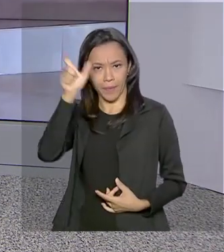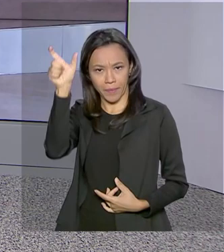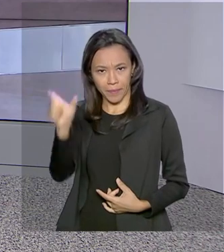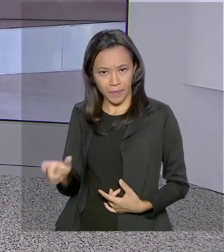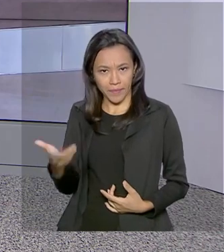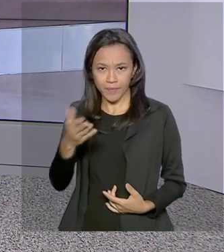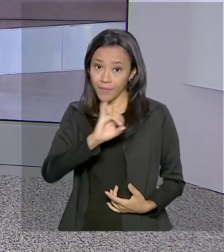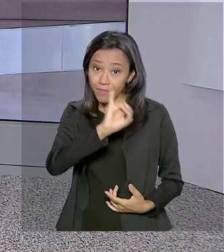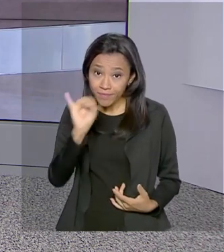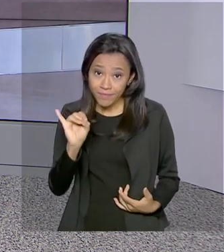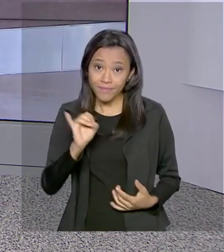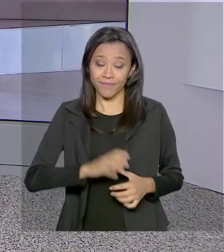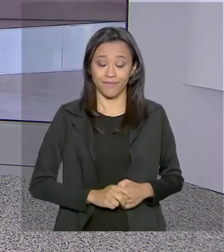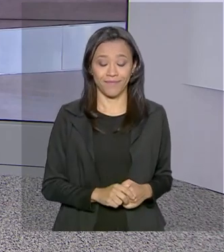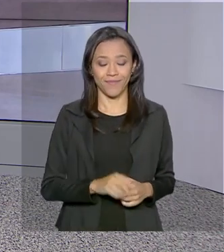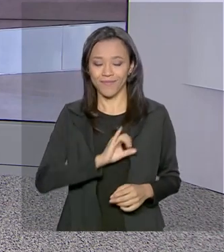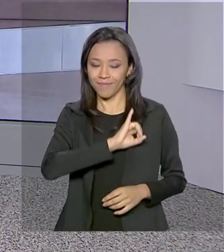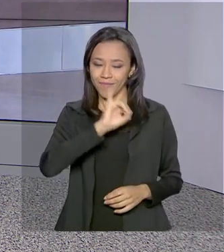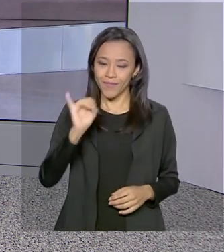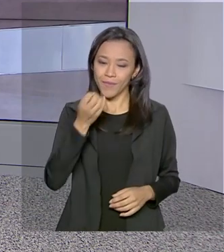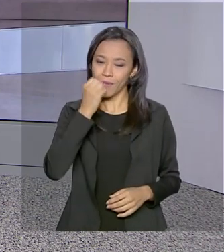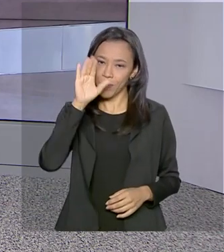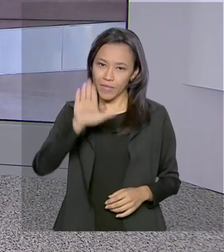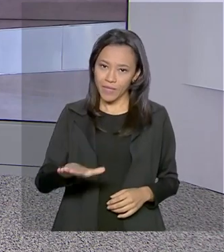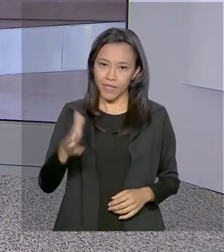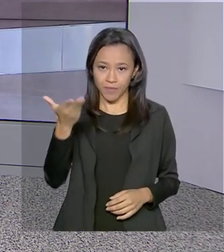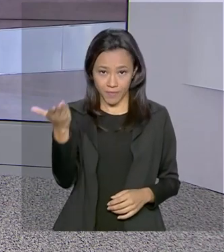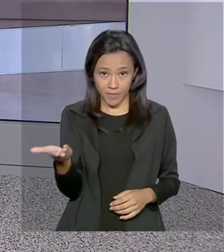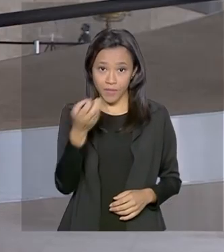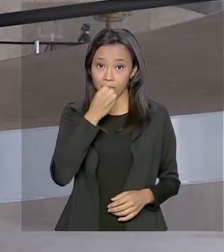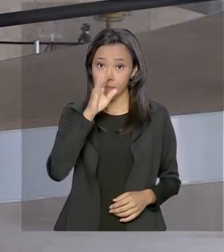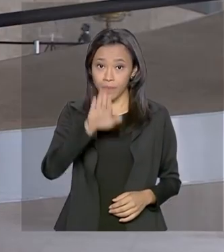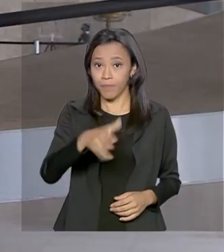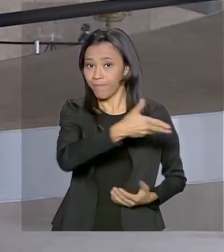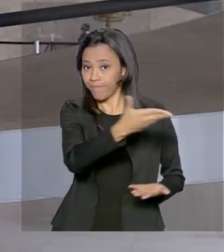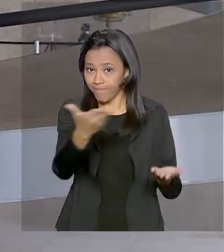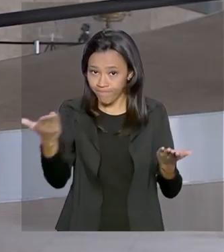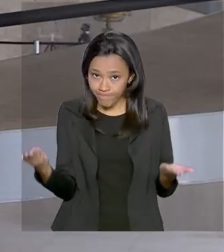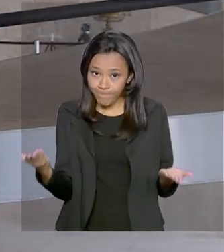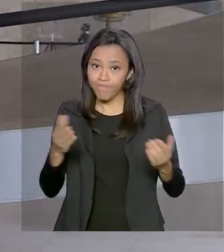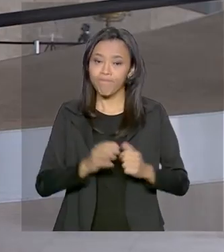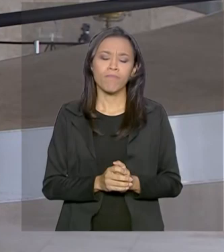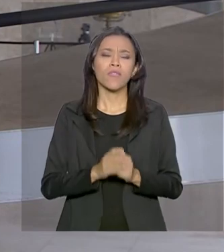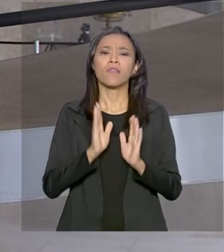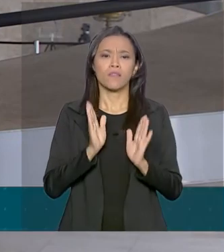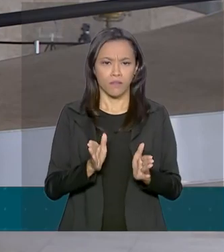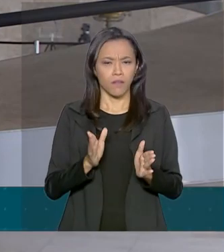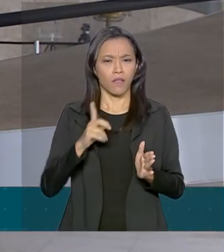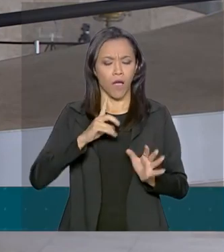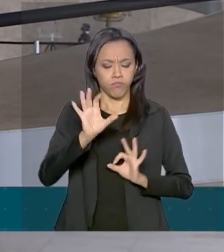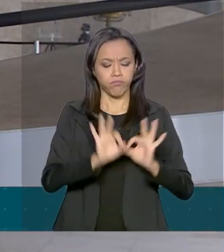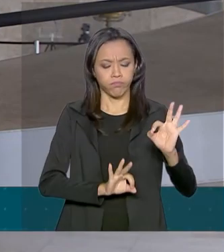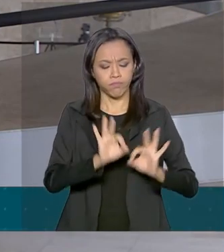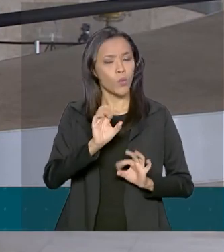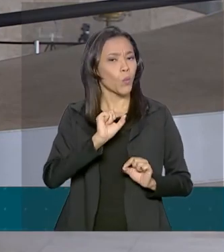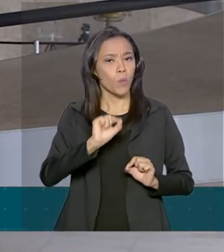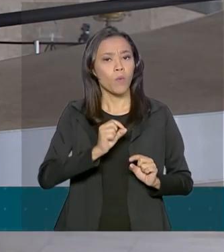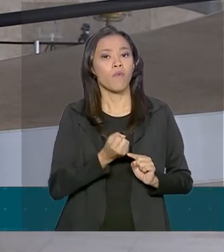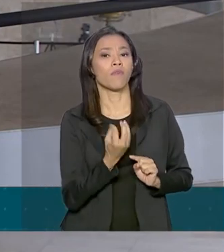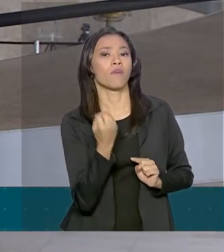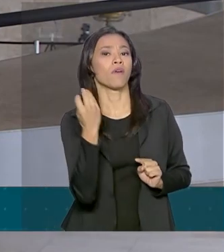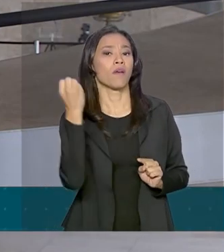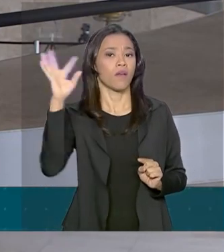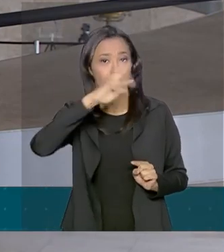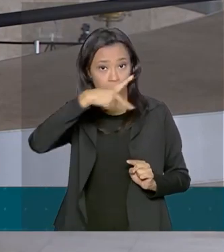Olá, Dani. Oi, Roberto. Boa tarde para você, boa tarde a todos. Olha, está prevista uma viagem oficial do presidente Jair